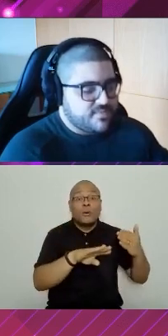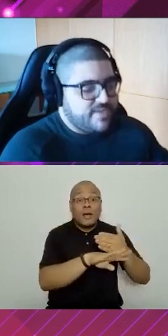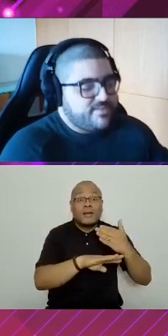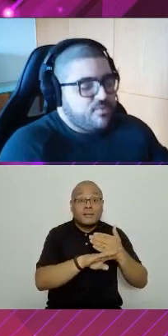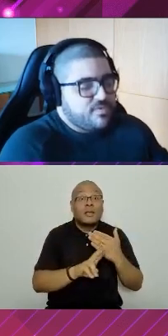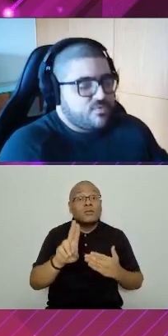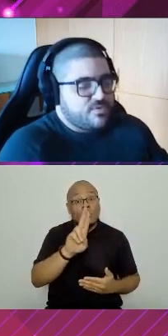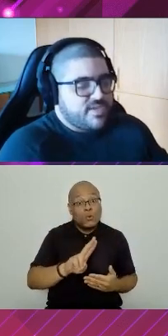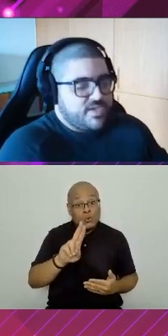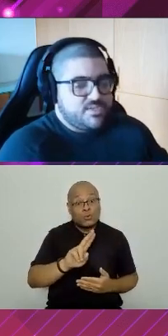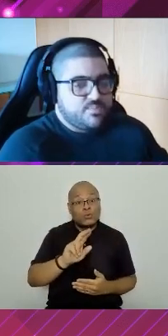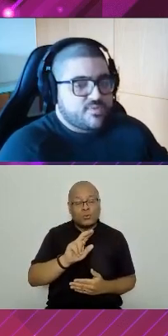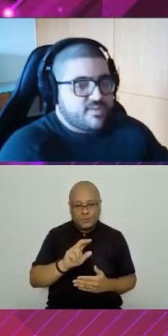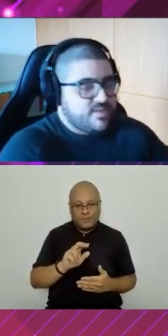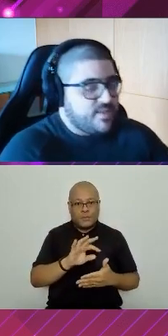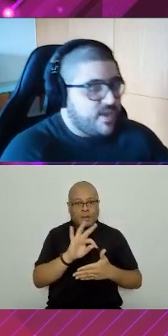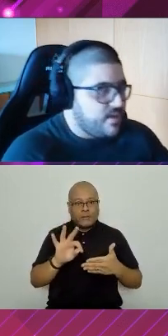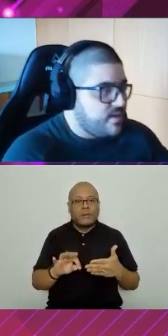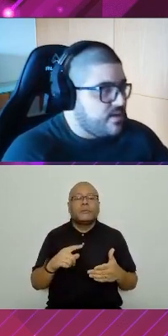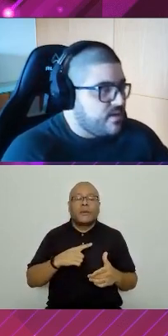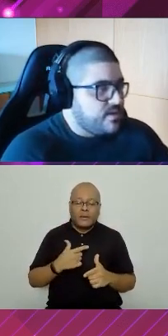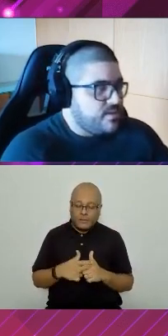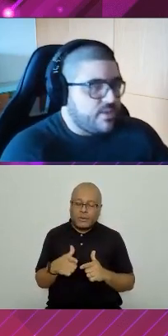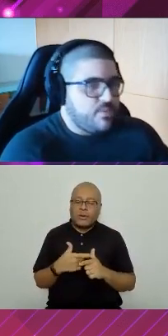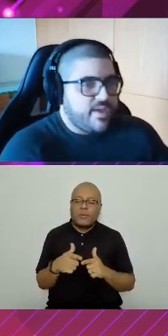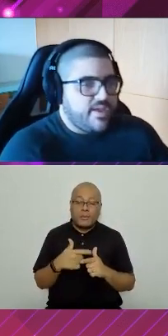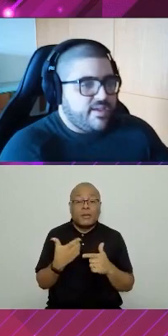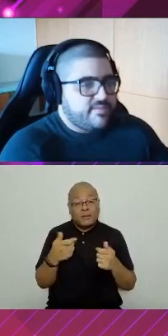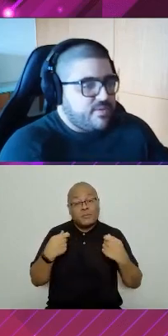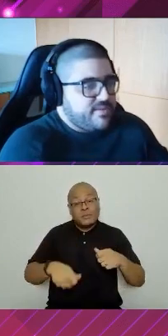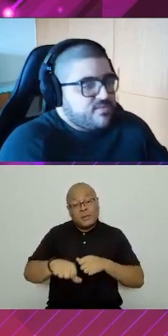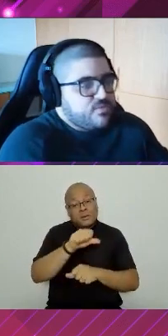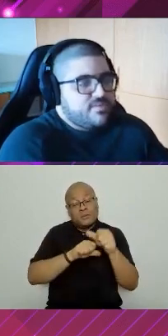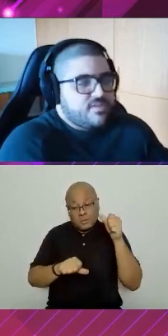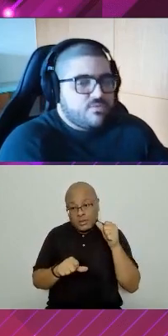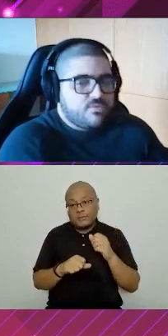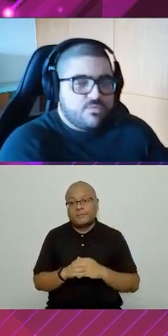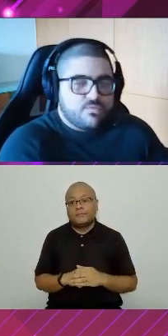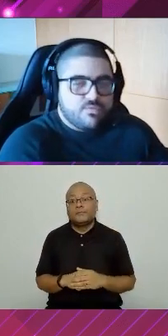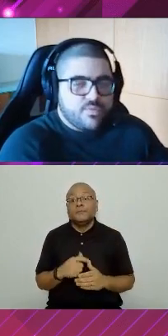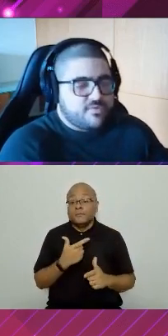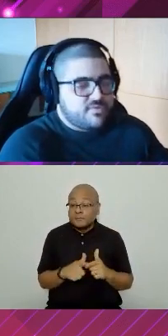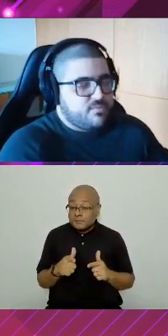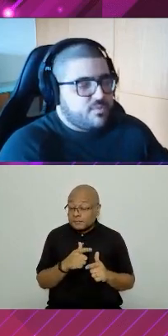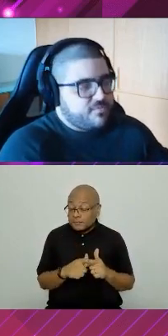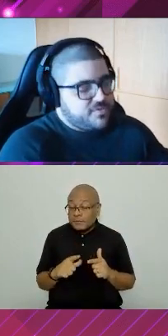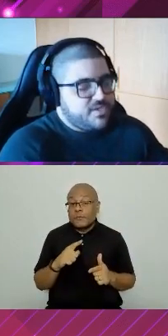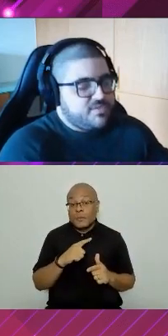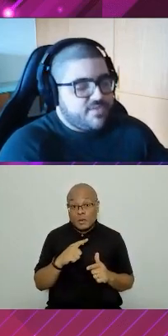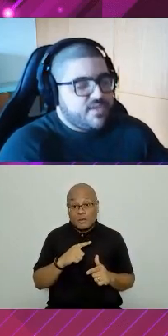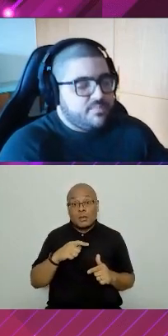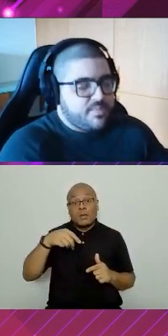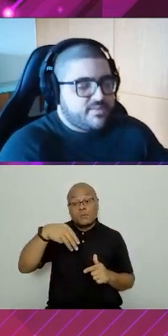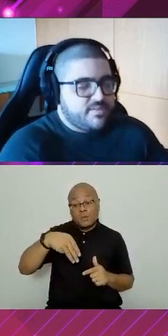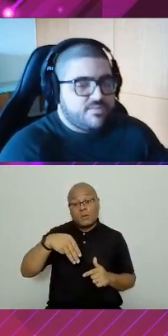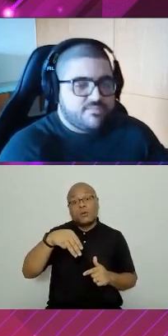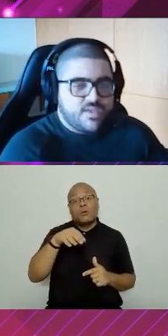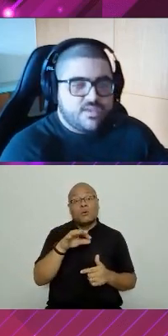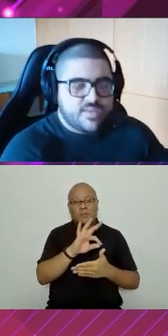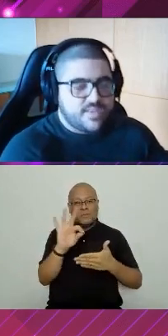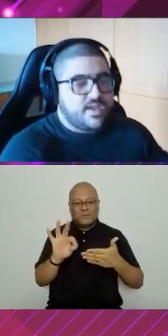front traz algumas dores que a gente busca sanar. Então, são essas dores que o micro front-end vem